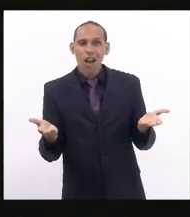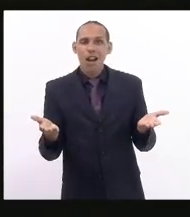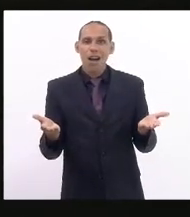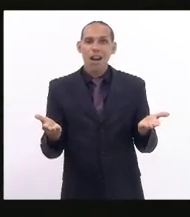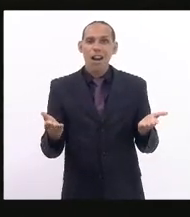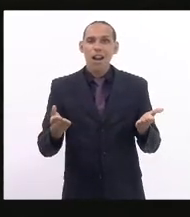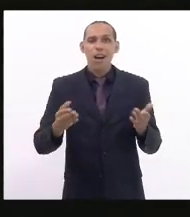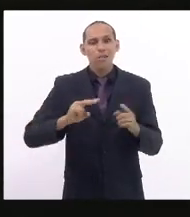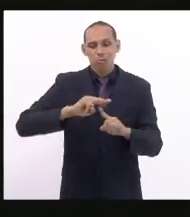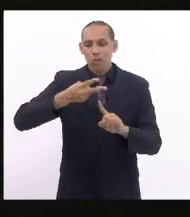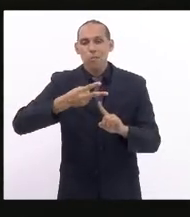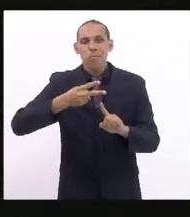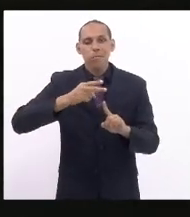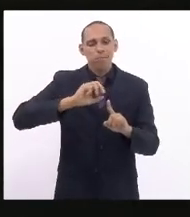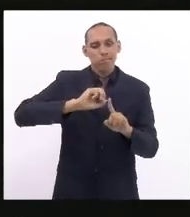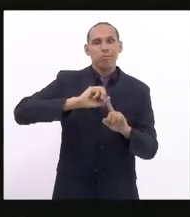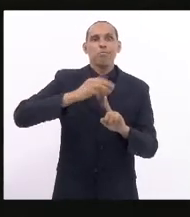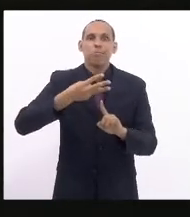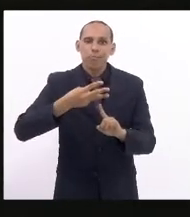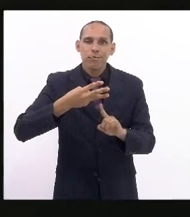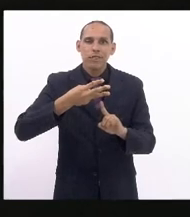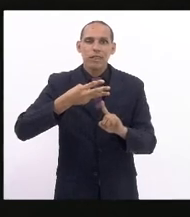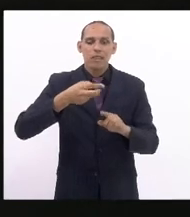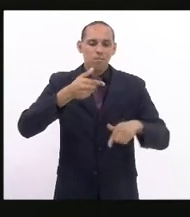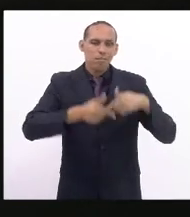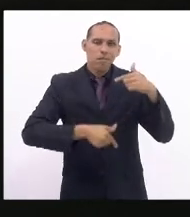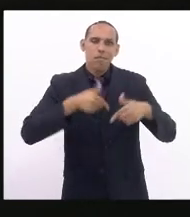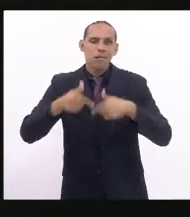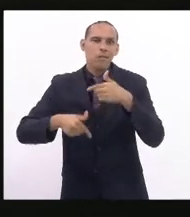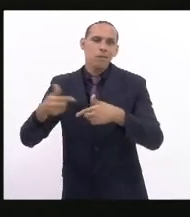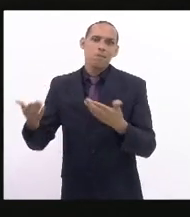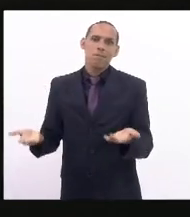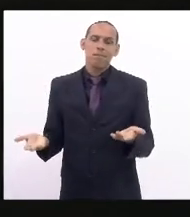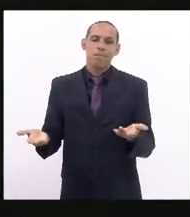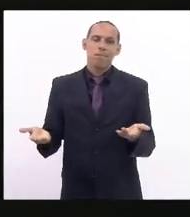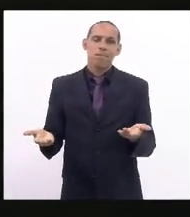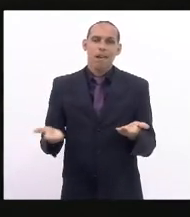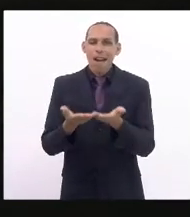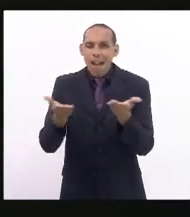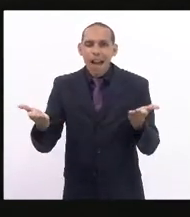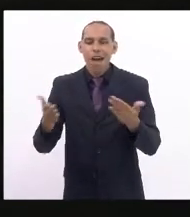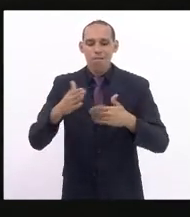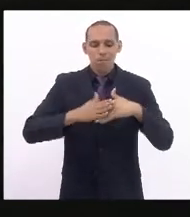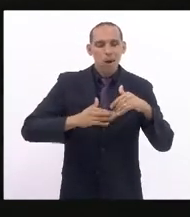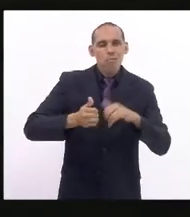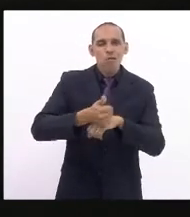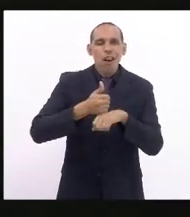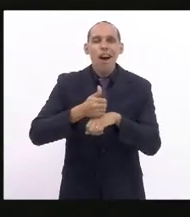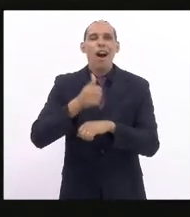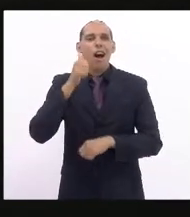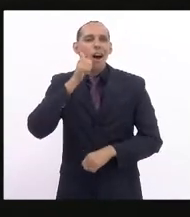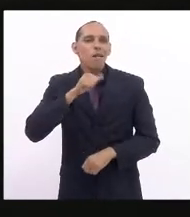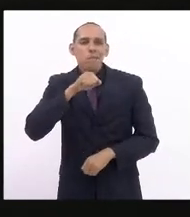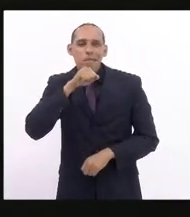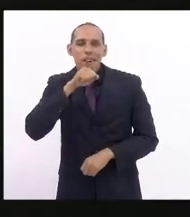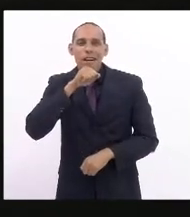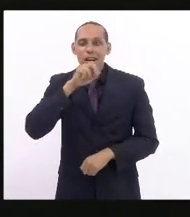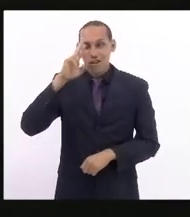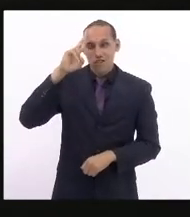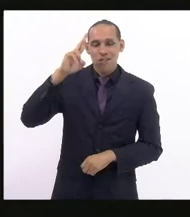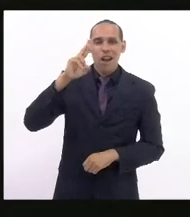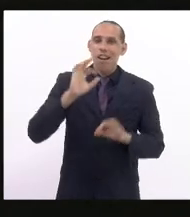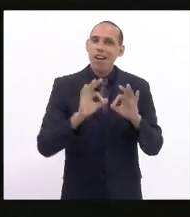dupla ou sua tripla jornada de trabalho. Elas eram profissionais, mães, chefes de